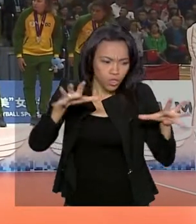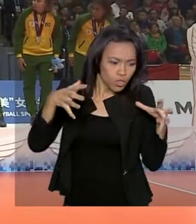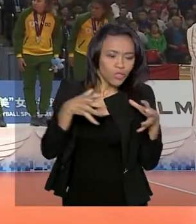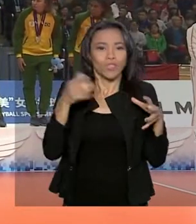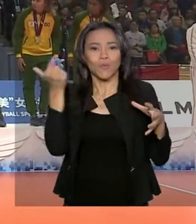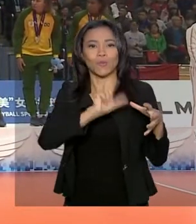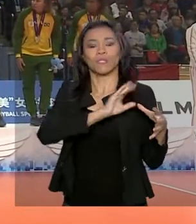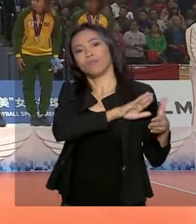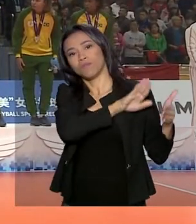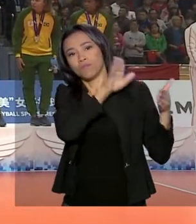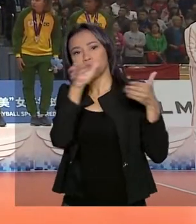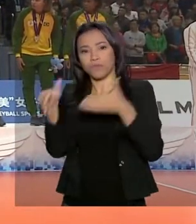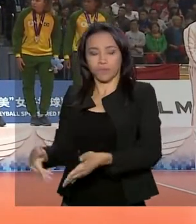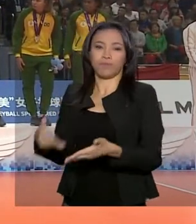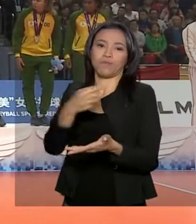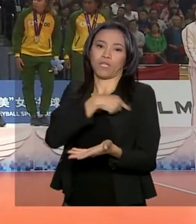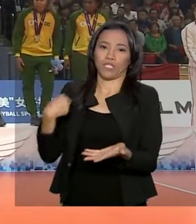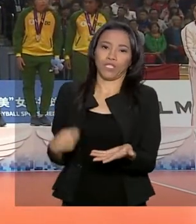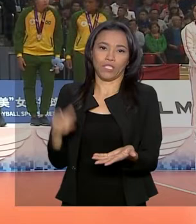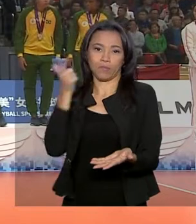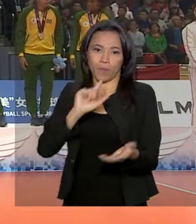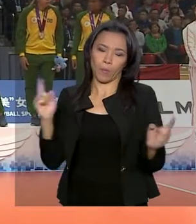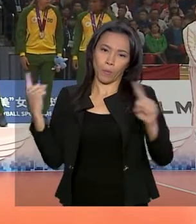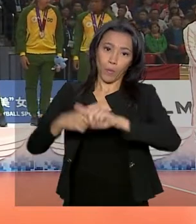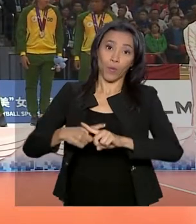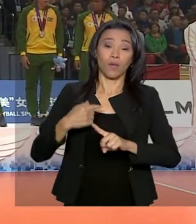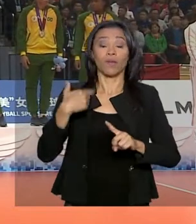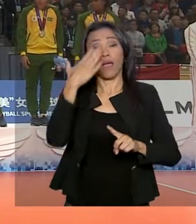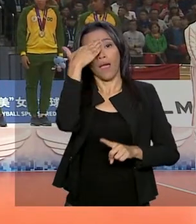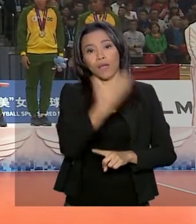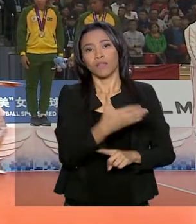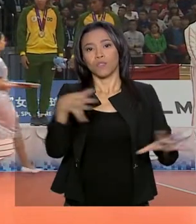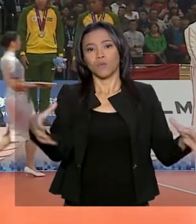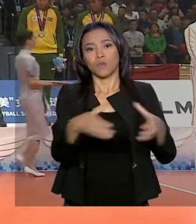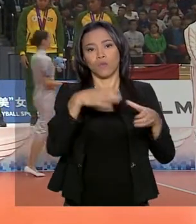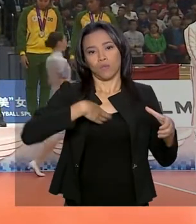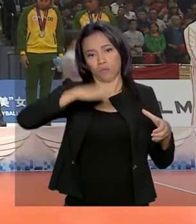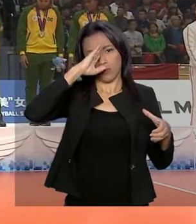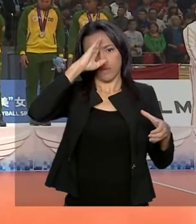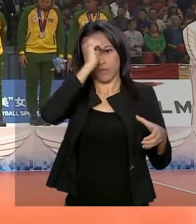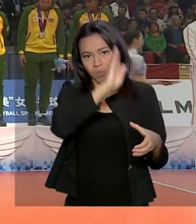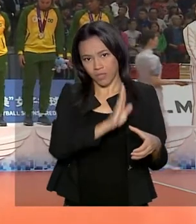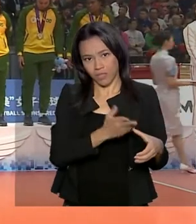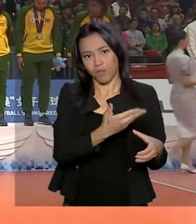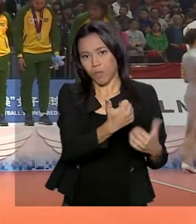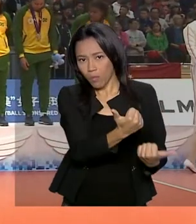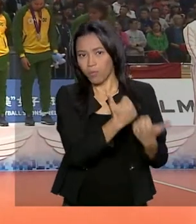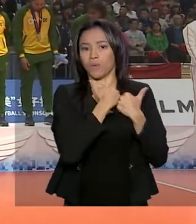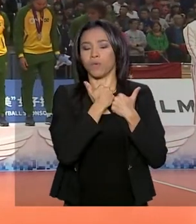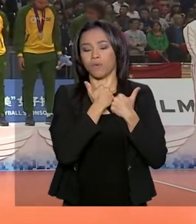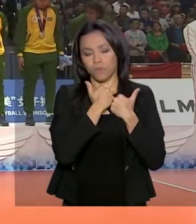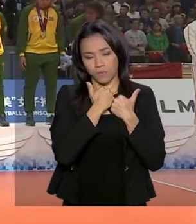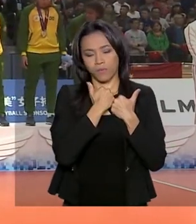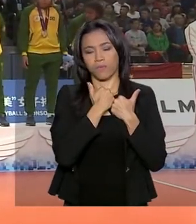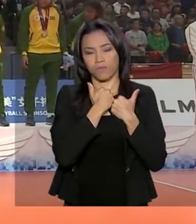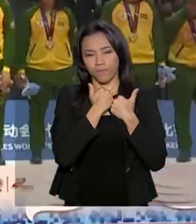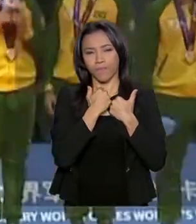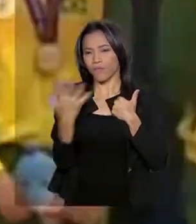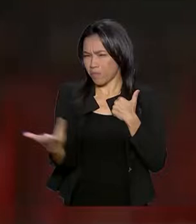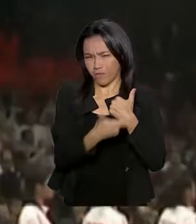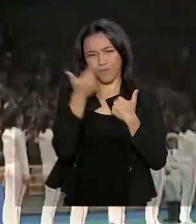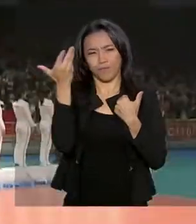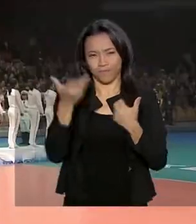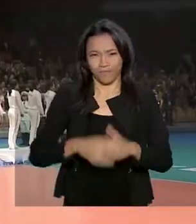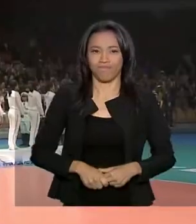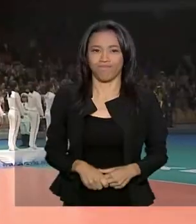certo. Então, a gente só tem a agradecer ao exército brasileiro pela força que dá pra gente e ao time todo real mesmo, que foi maravilhoso.